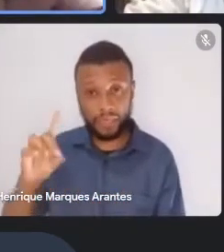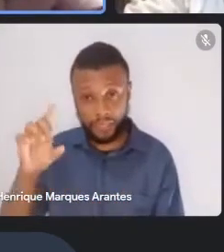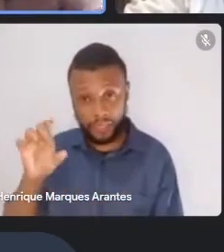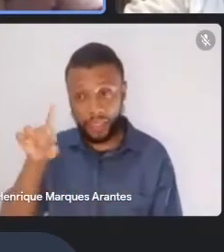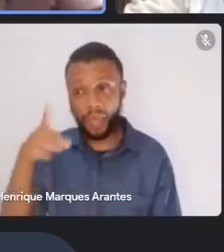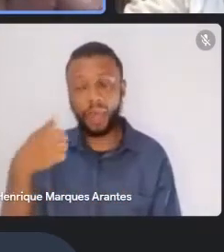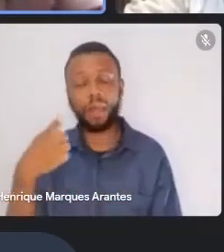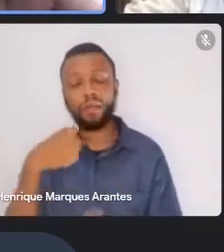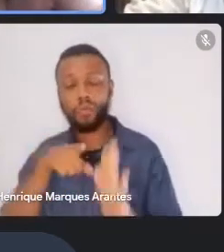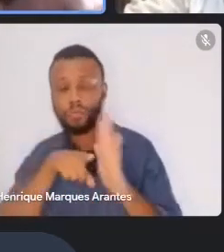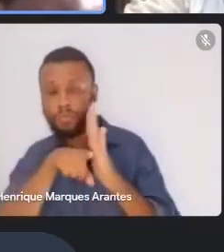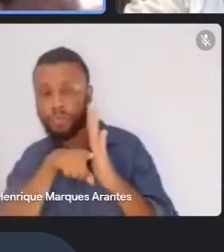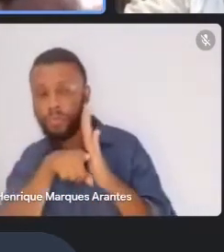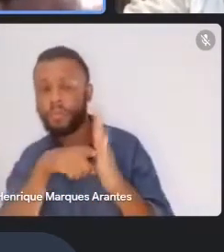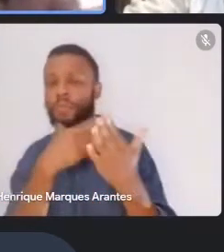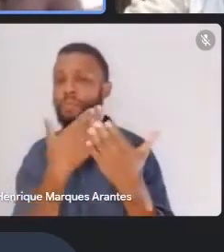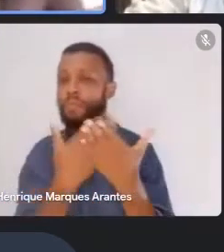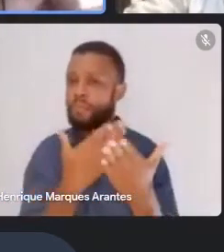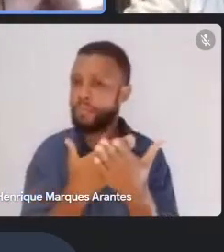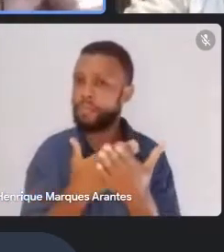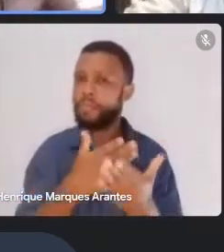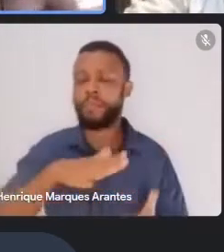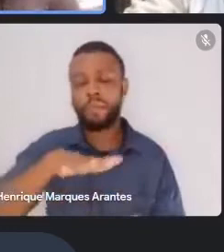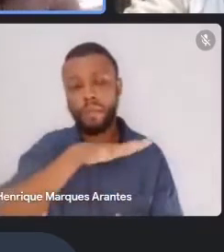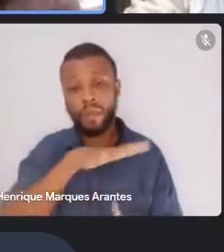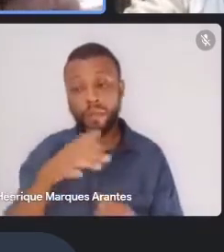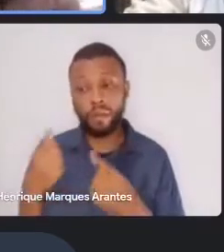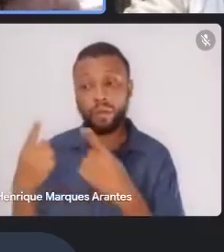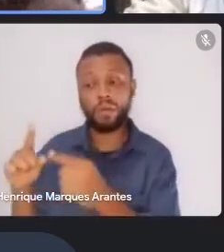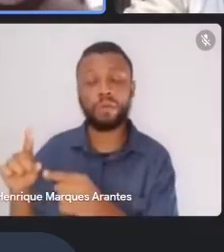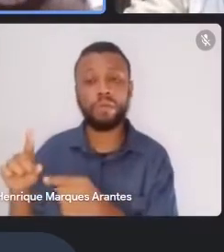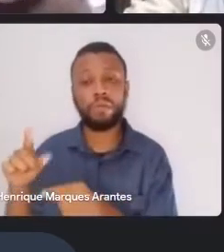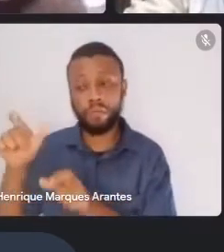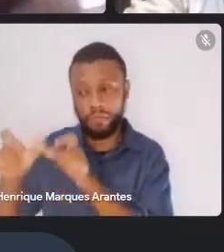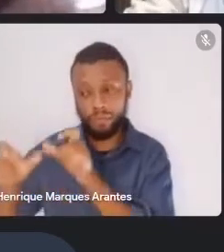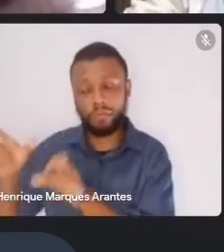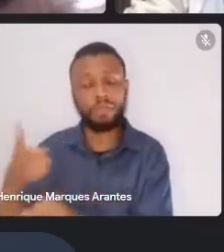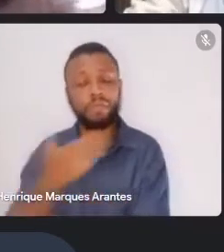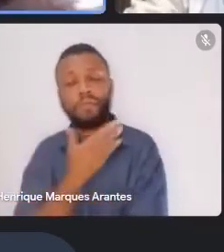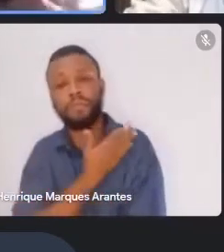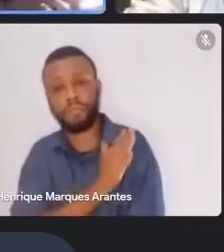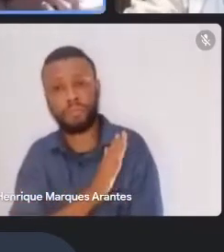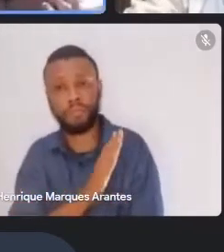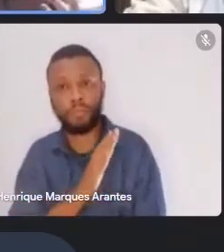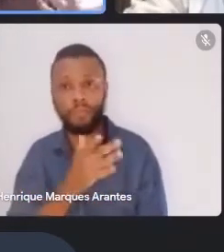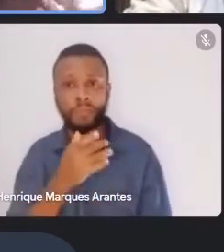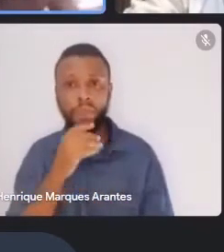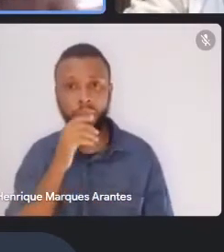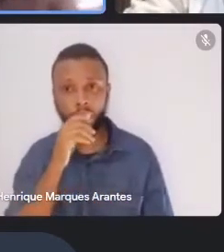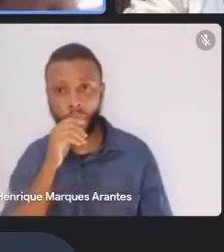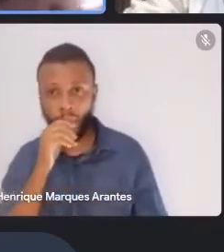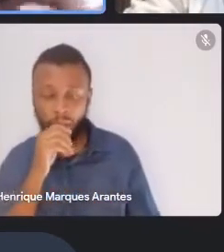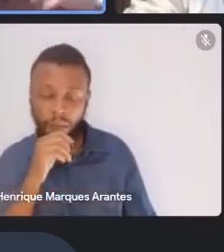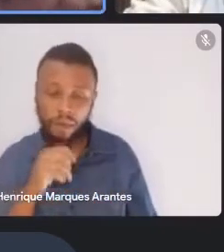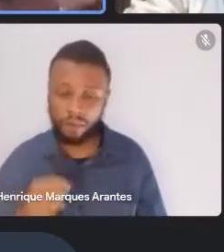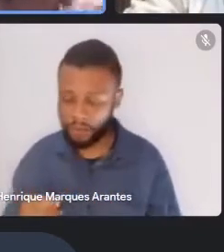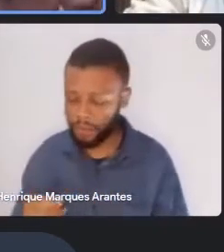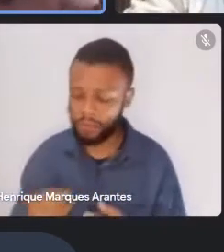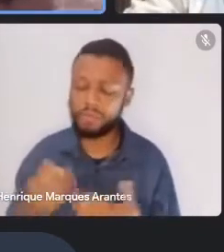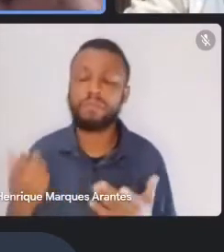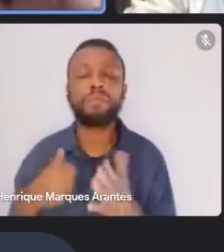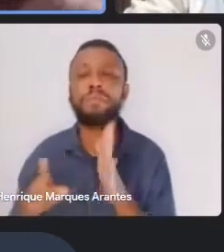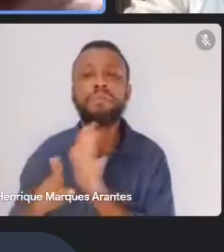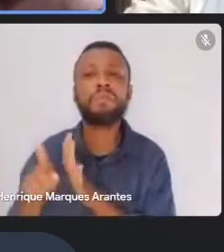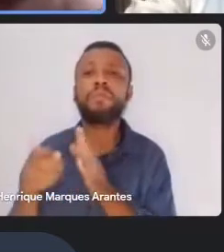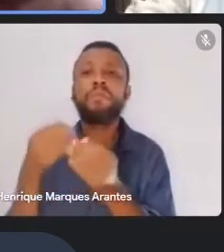há séculos contra os excluídos do Brasil. E aí, como é que vocês avaliam, né? Eu